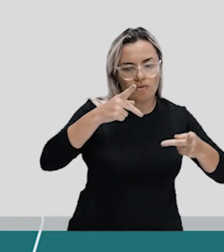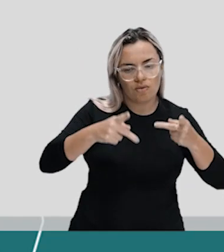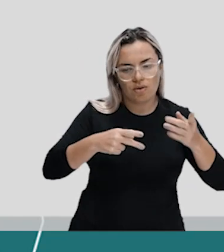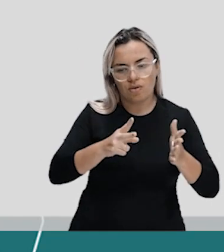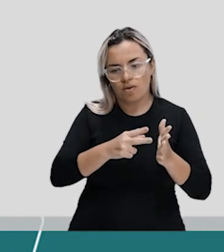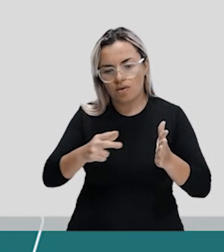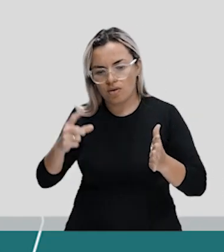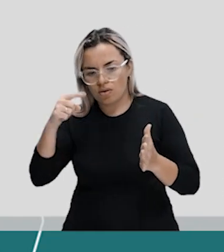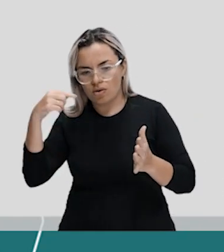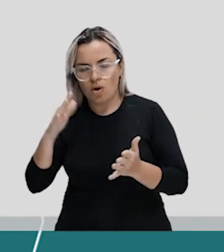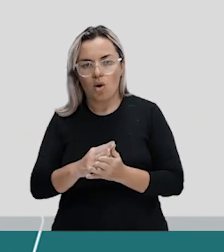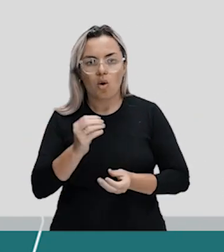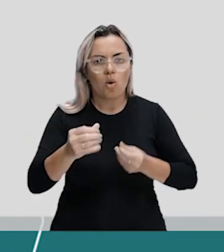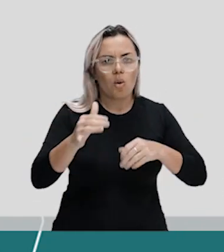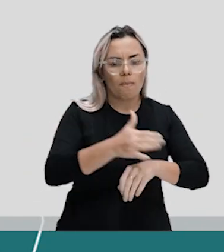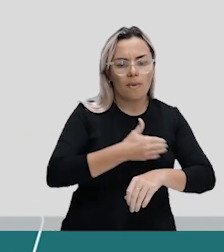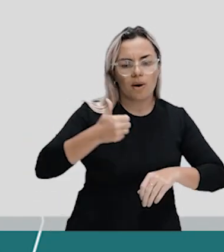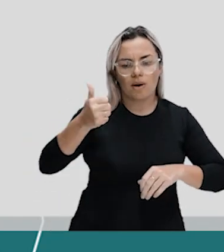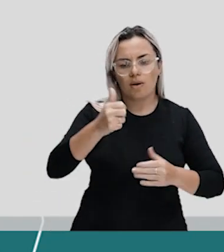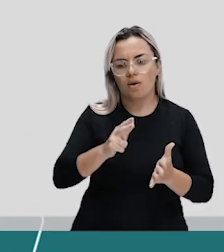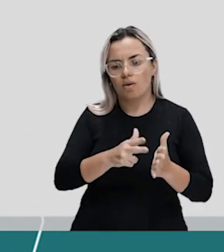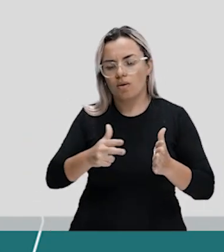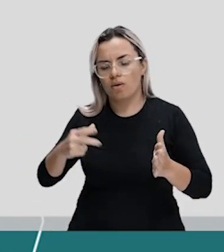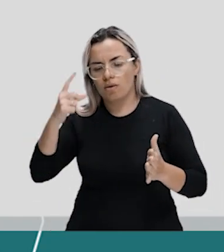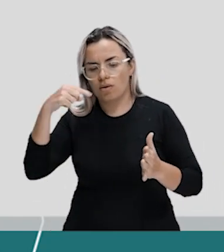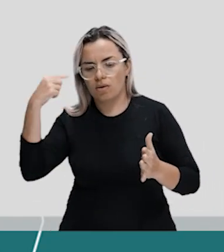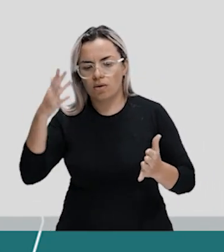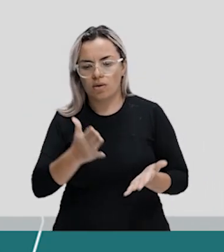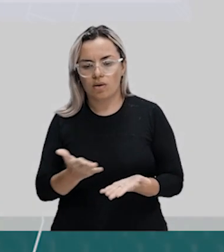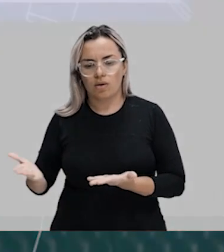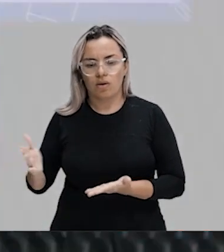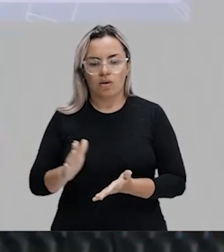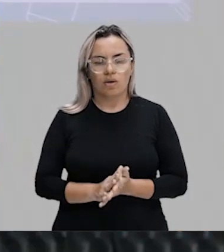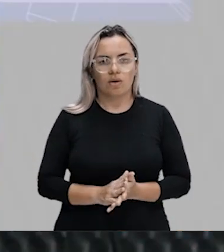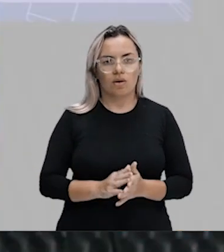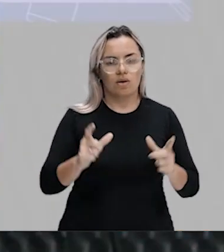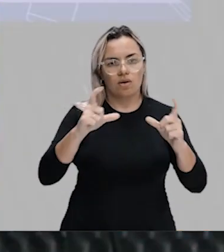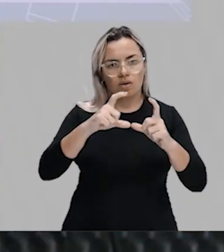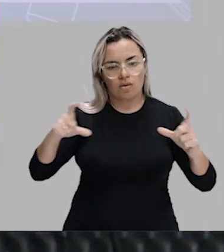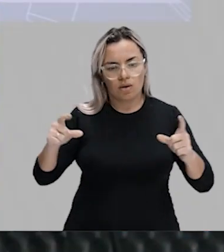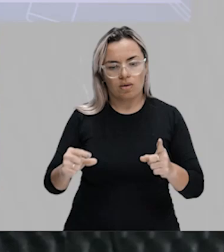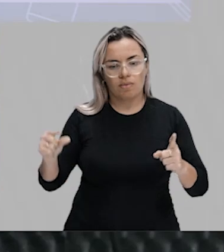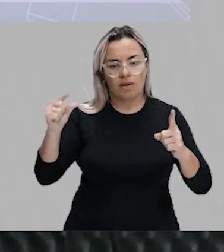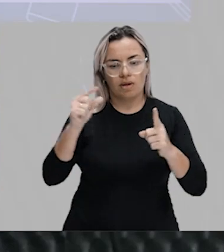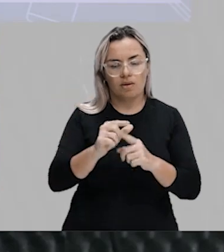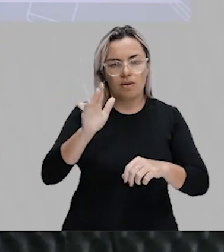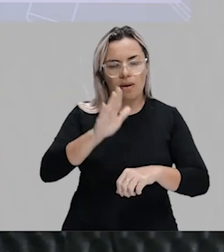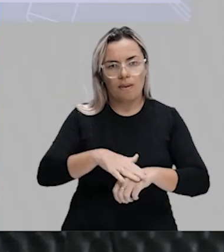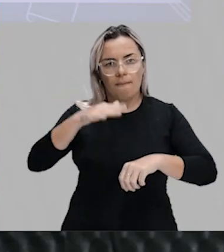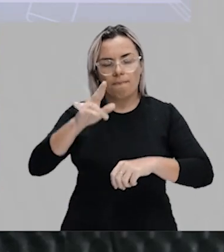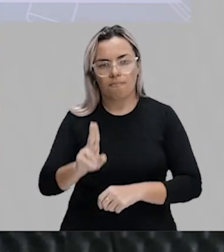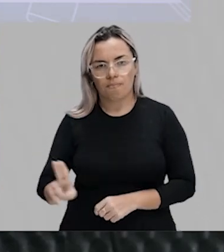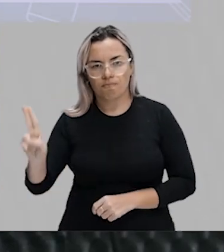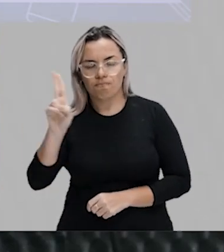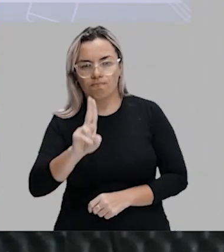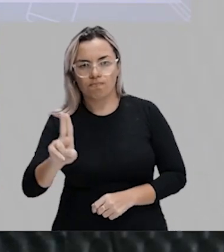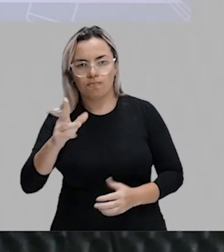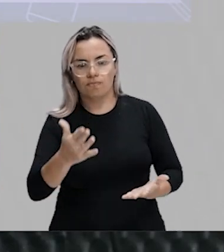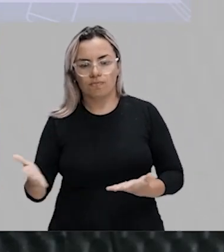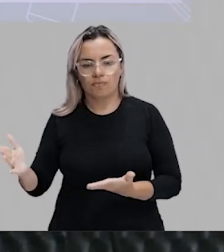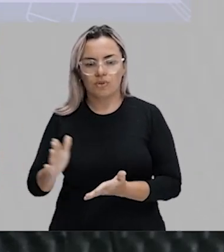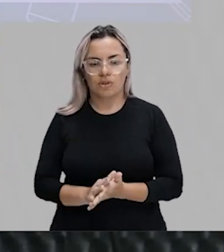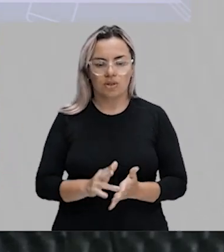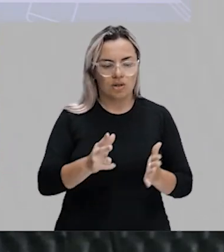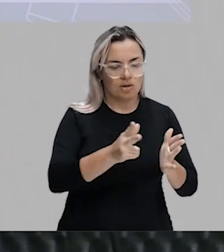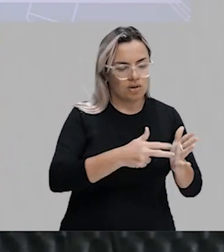como melhorar o vocabulário em espanhol, Expressiones mais usadas. Então, o vocabulário é a